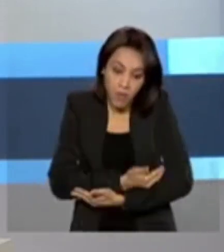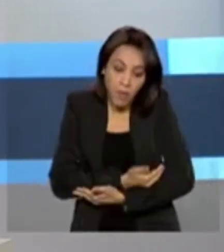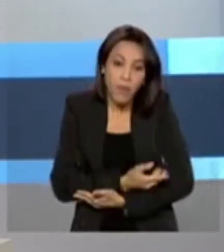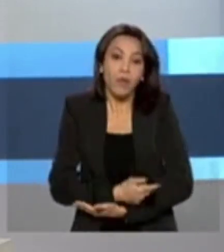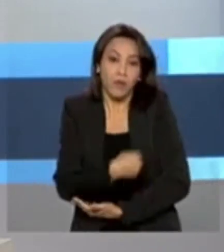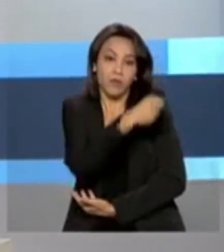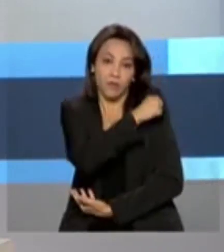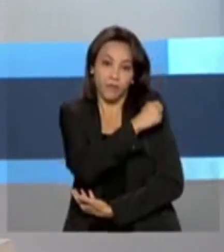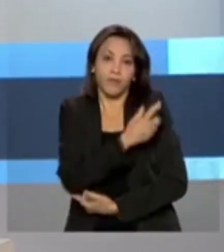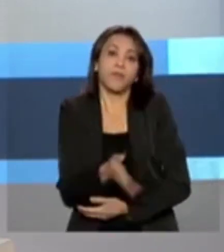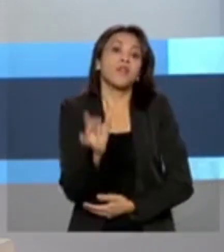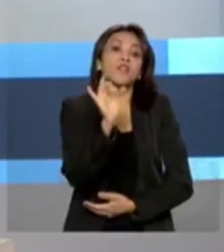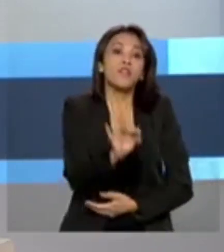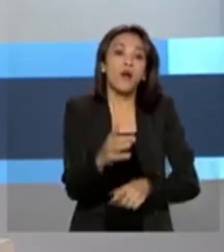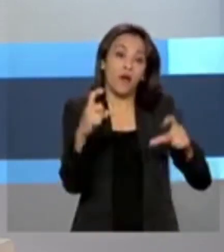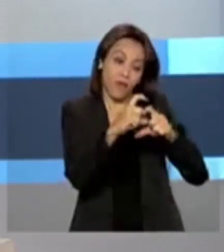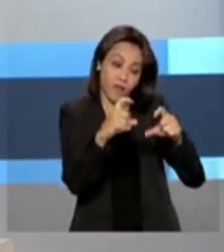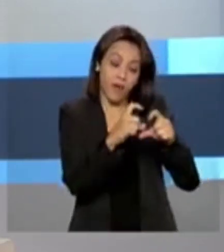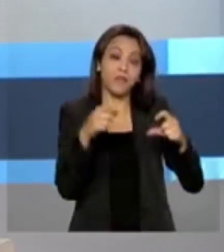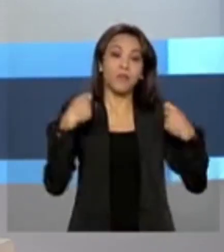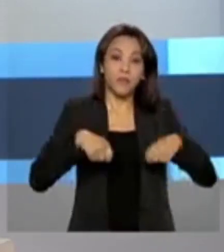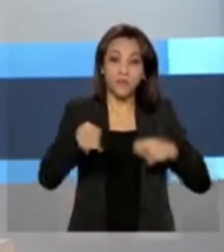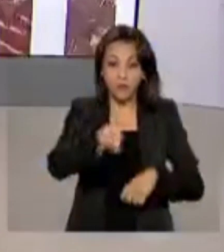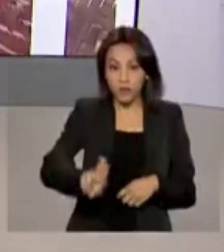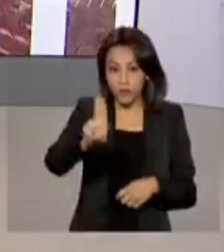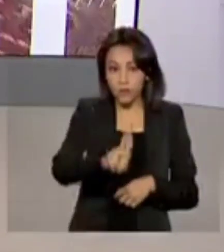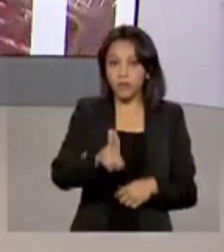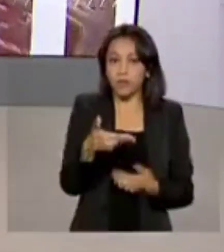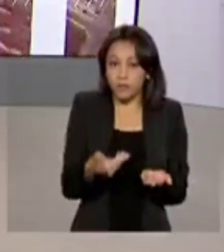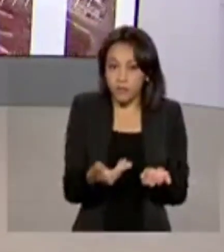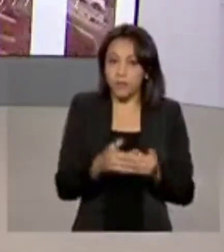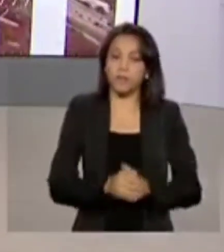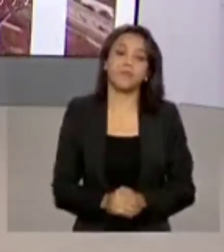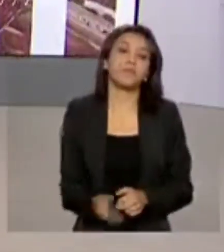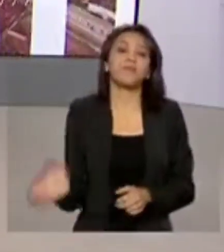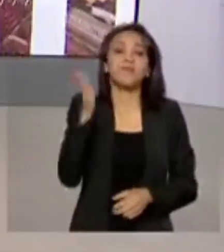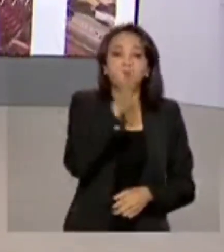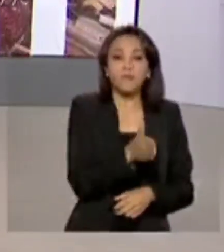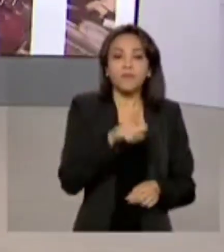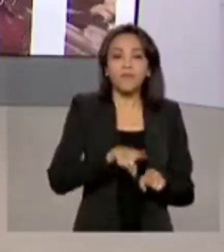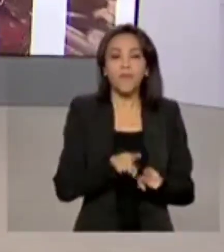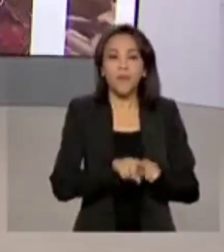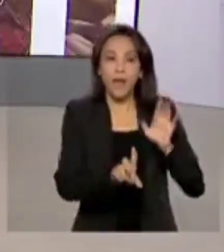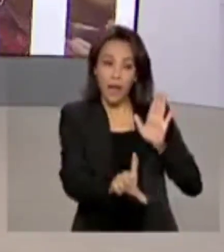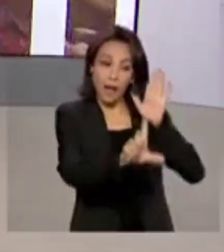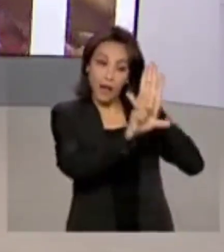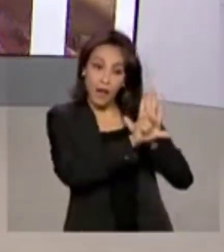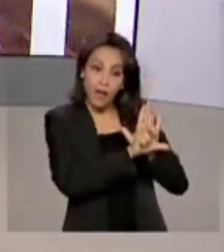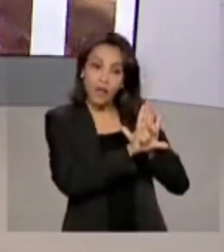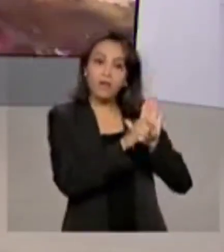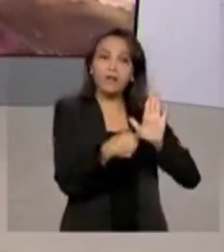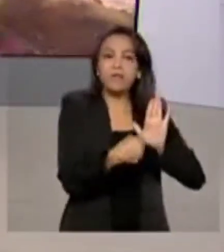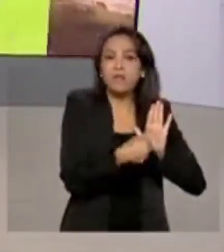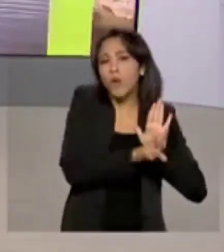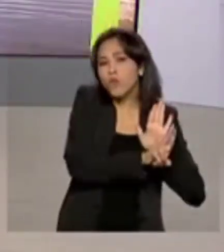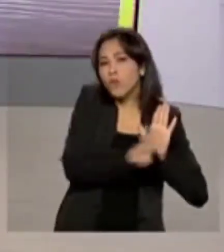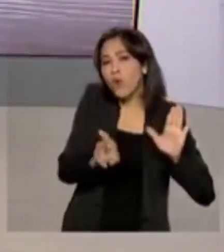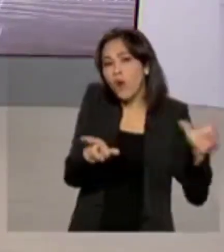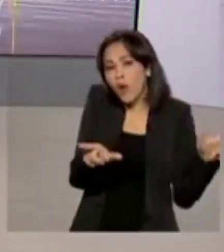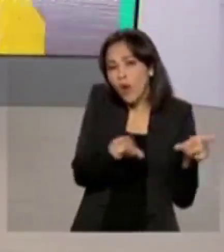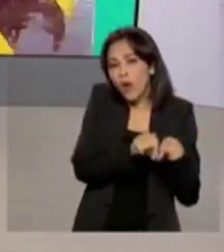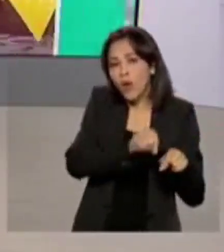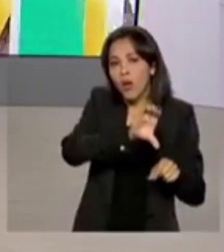apenas a vacina da Pfizer deve ser utilizada. A Lei de Defesa da Concorrência, que reestruturou o Conselho